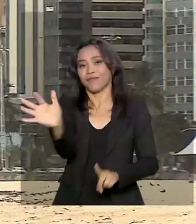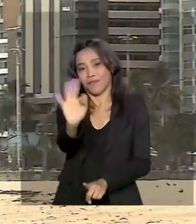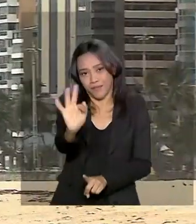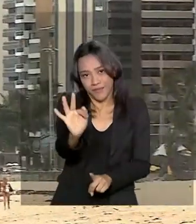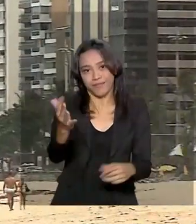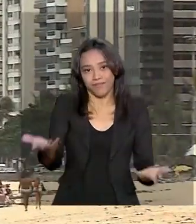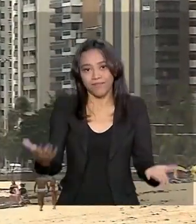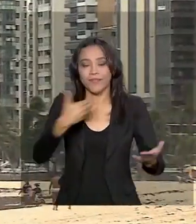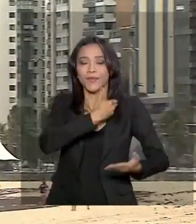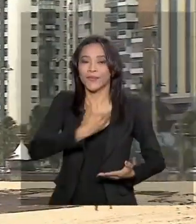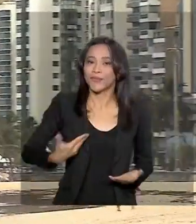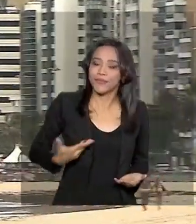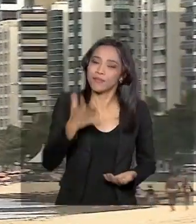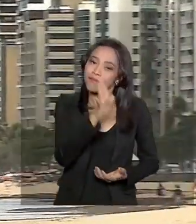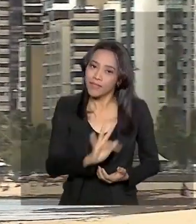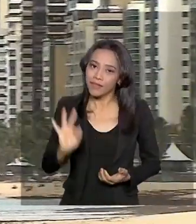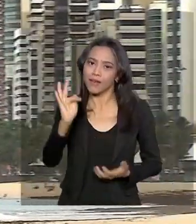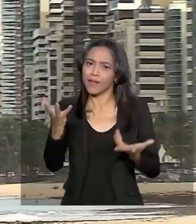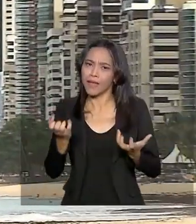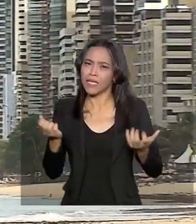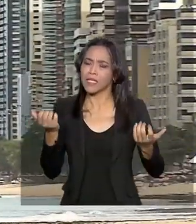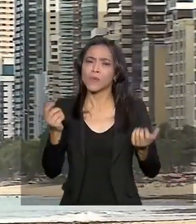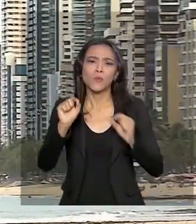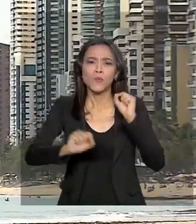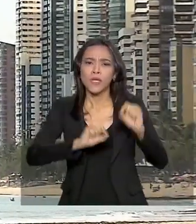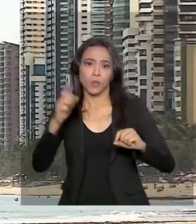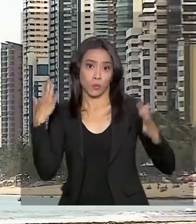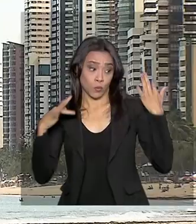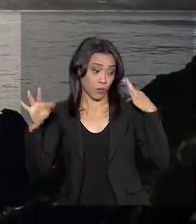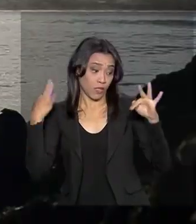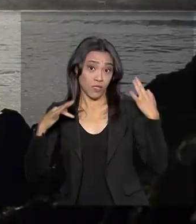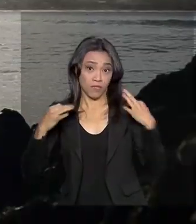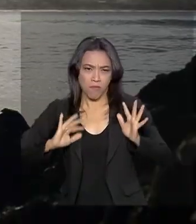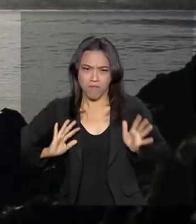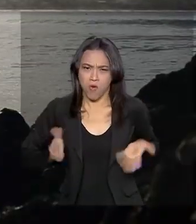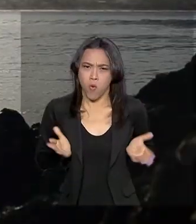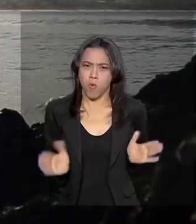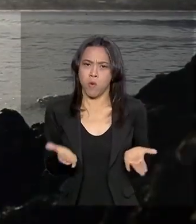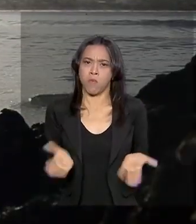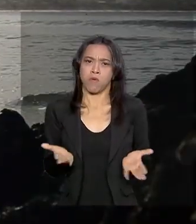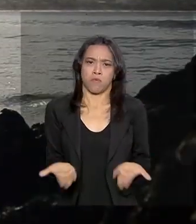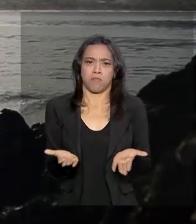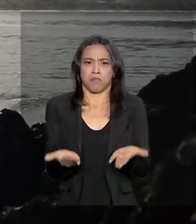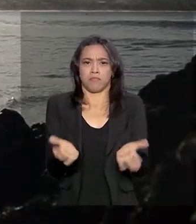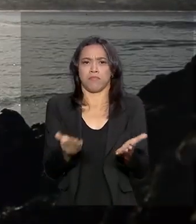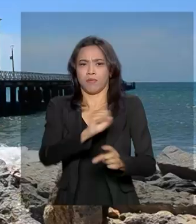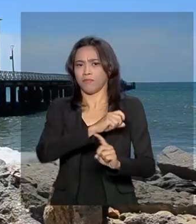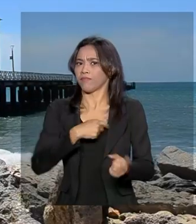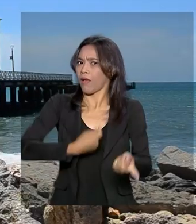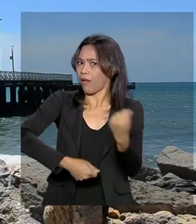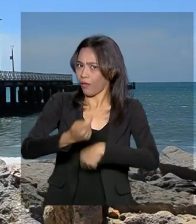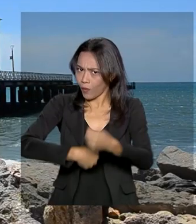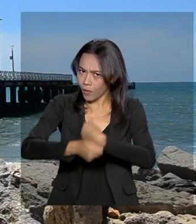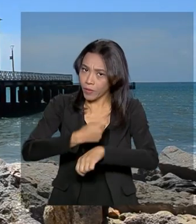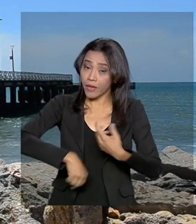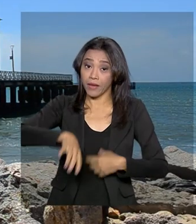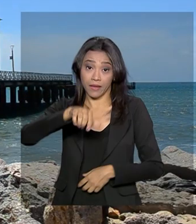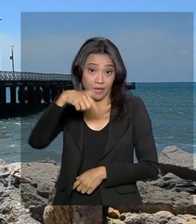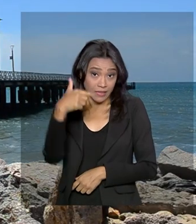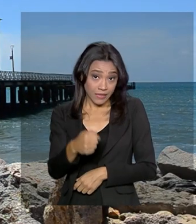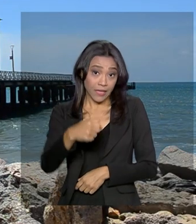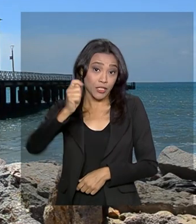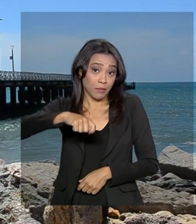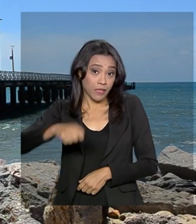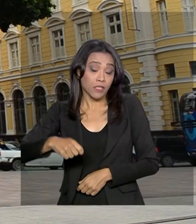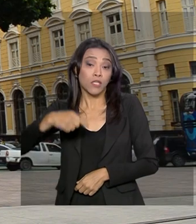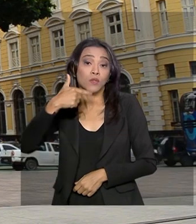O governo federal pretende tornar o turismo uma das principais molas propulsoras da economia. Em sete meses, a gestão atual investiu